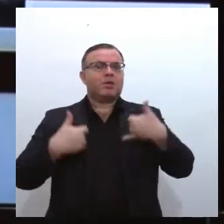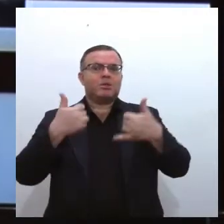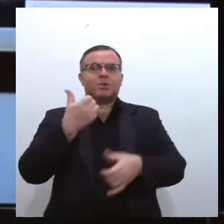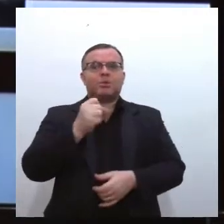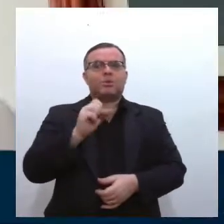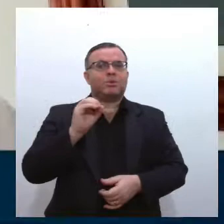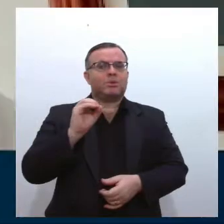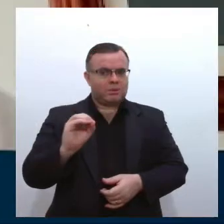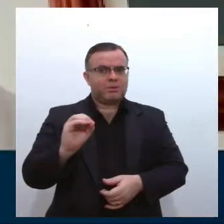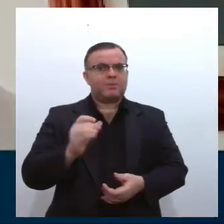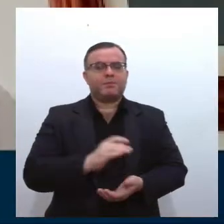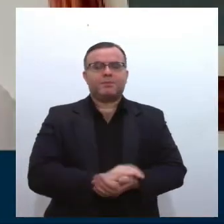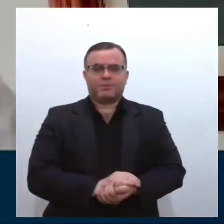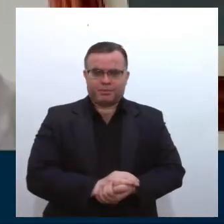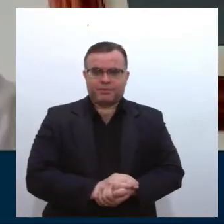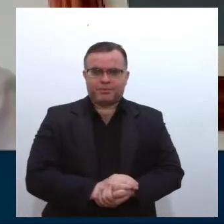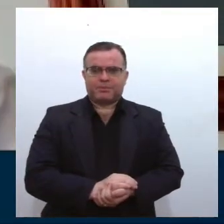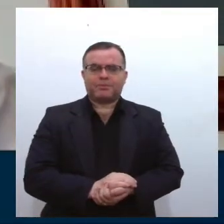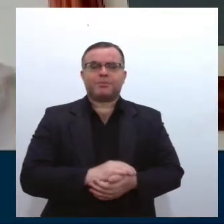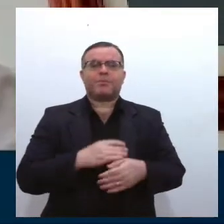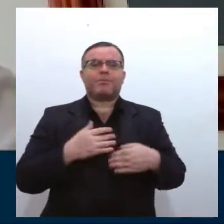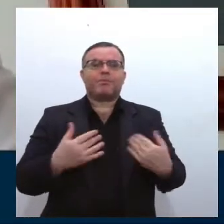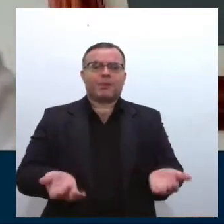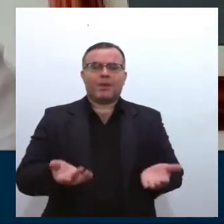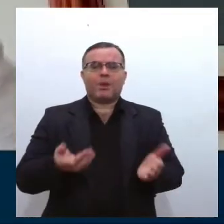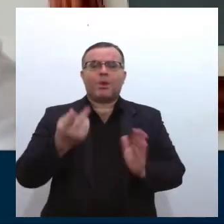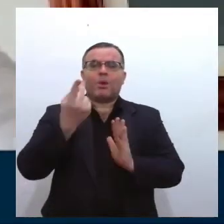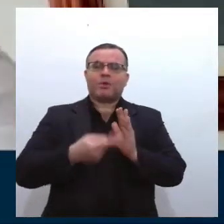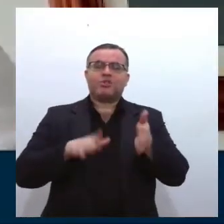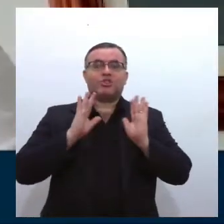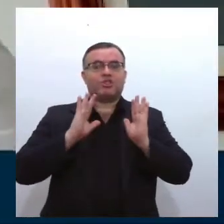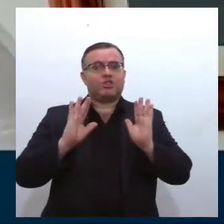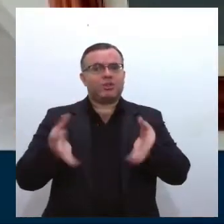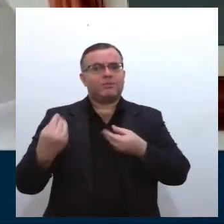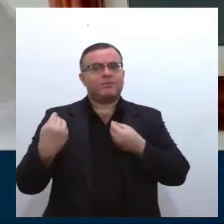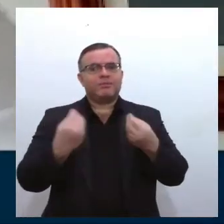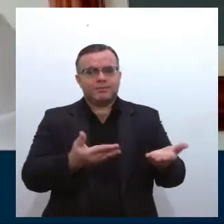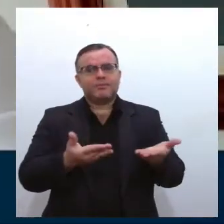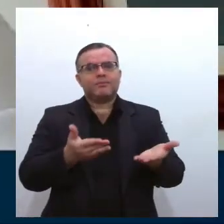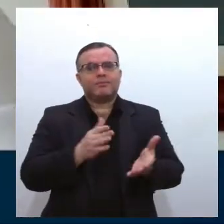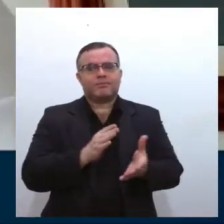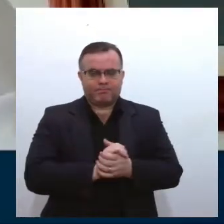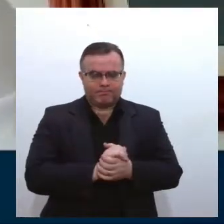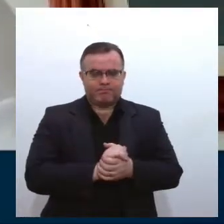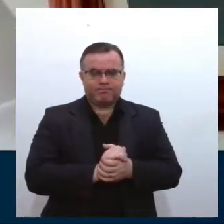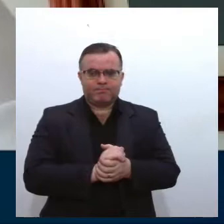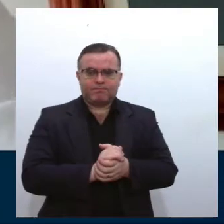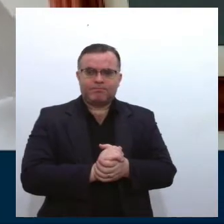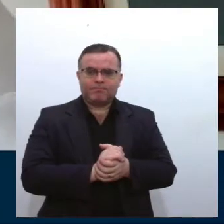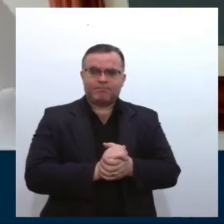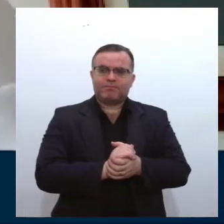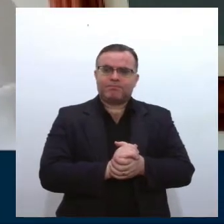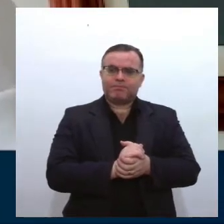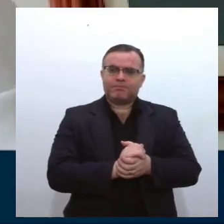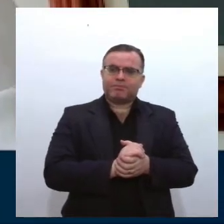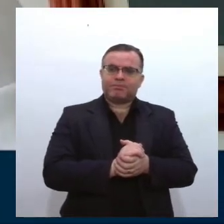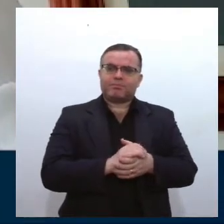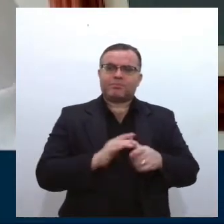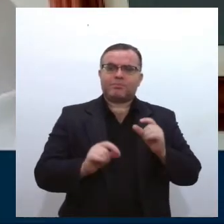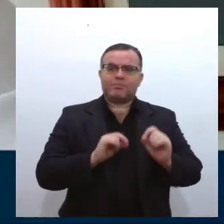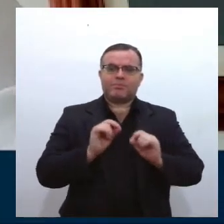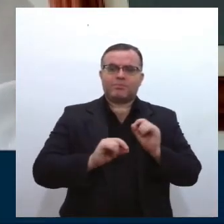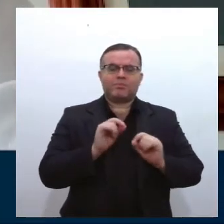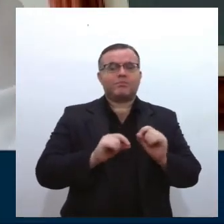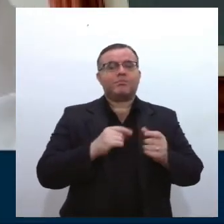anos de idade. É com relação a um projeto que nós demos entrada aí, que é um projeto de resolução. Esse